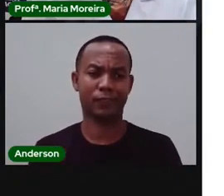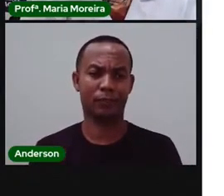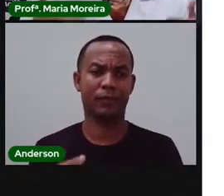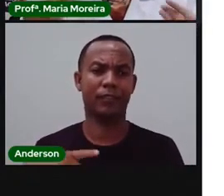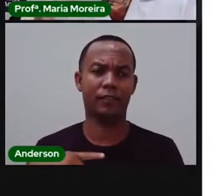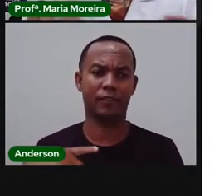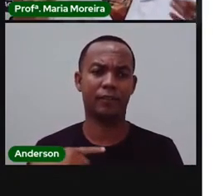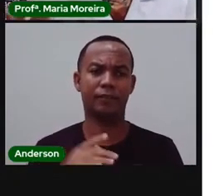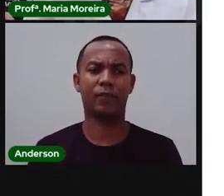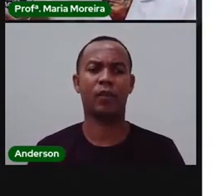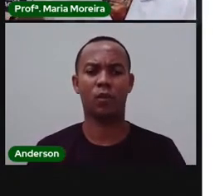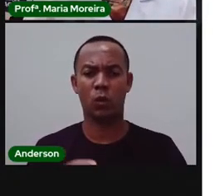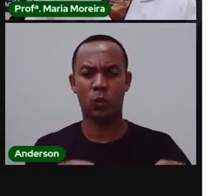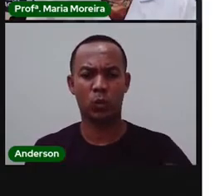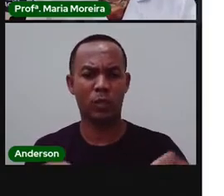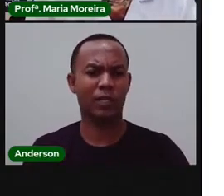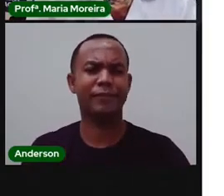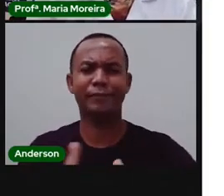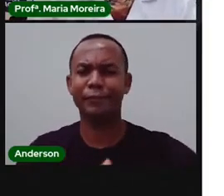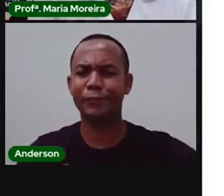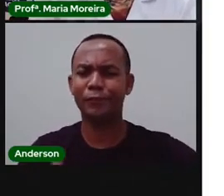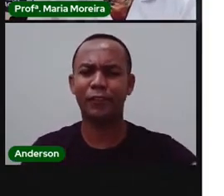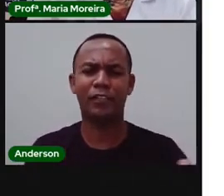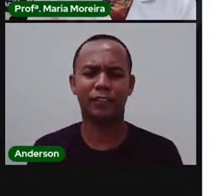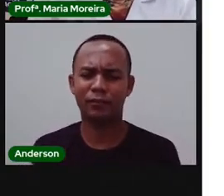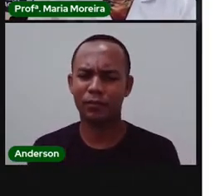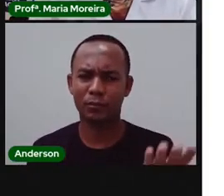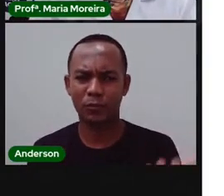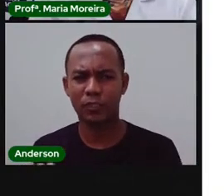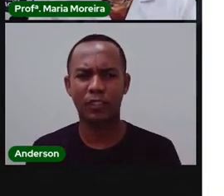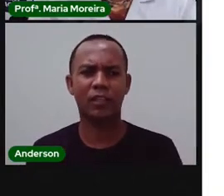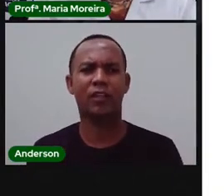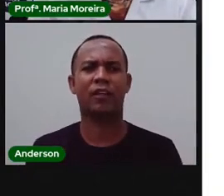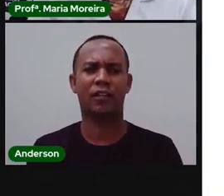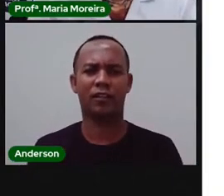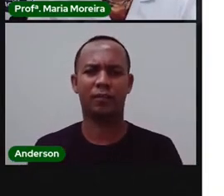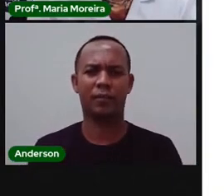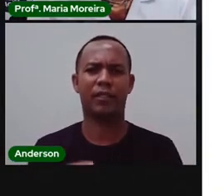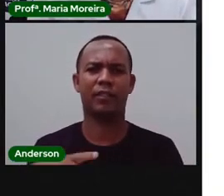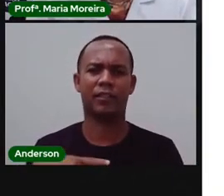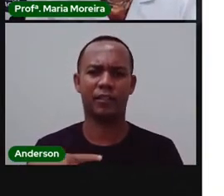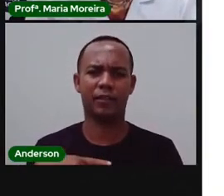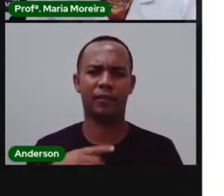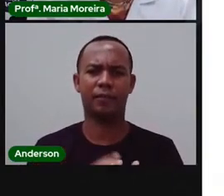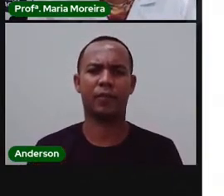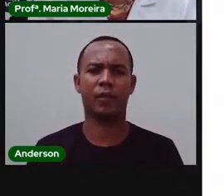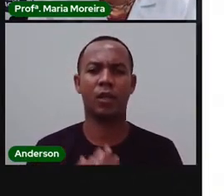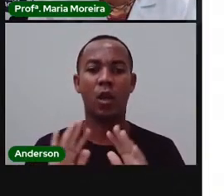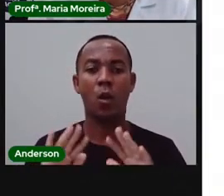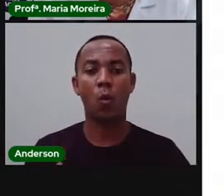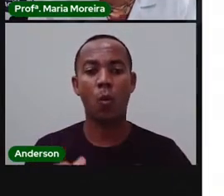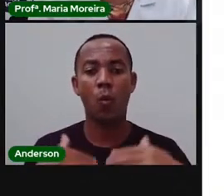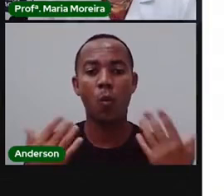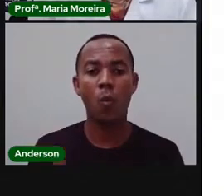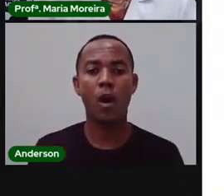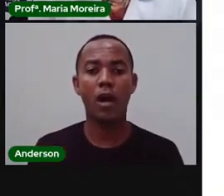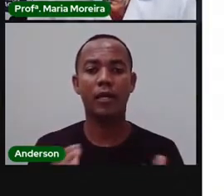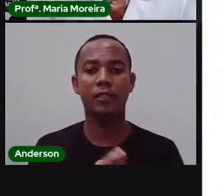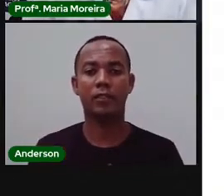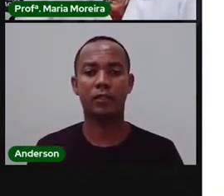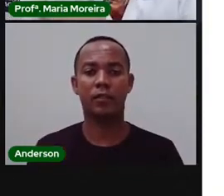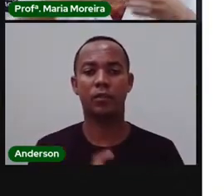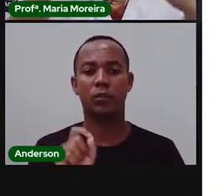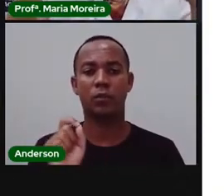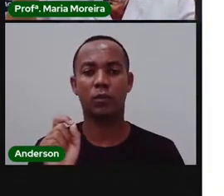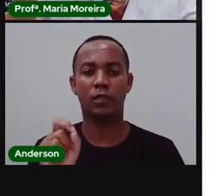encontramos várias formas de se medir. E vocês, me digam aí, quais as formas, né?